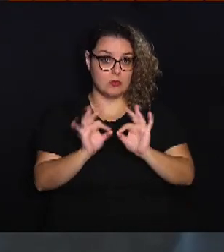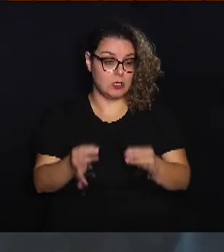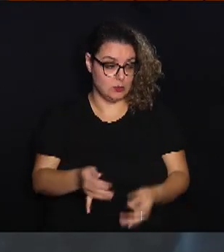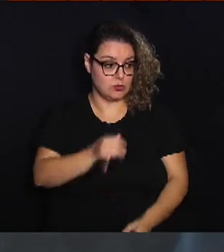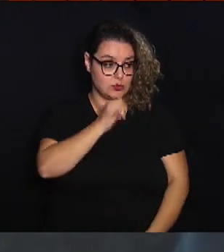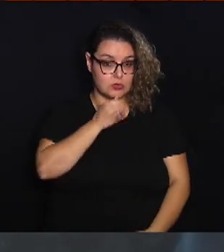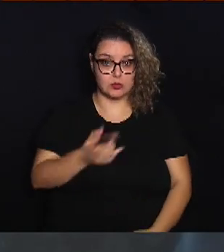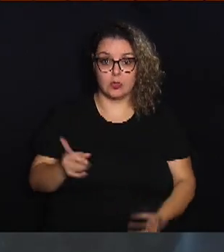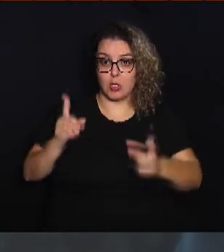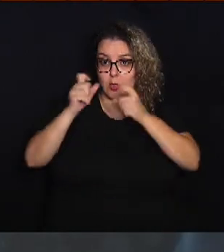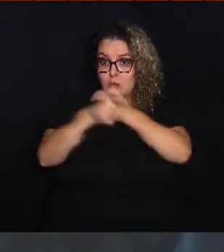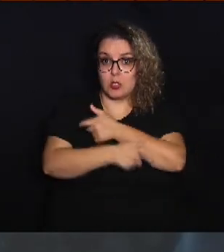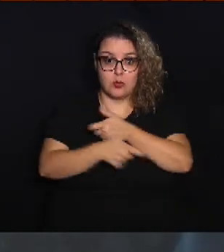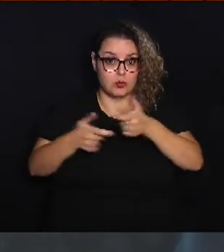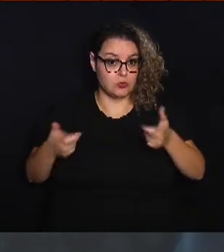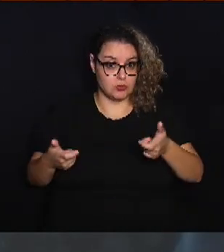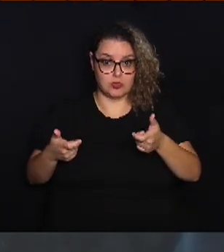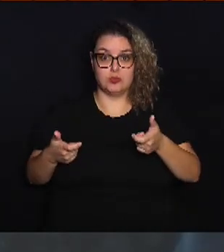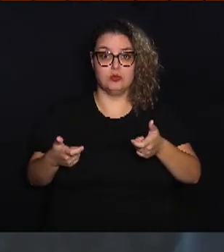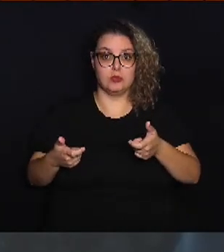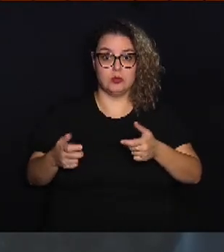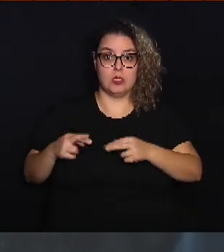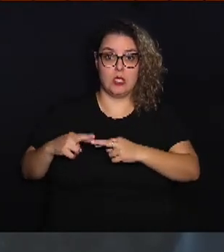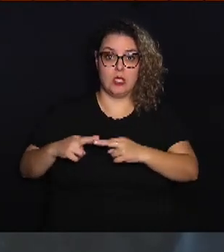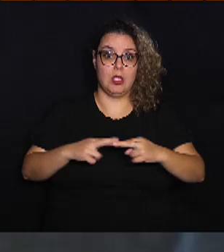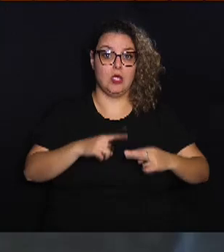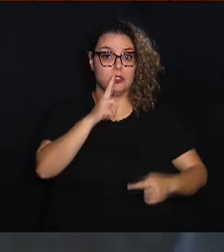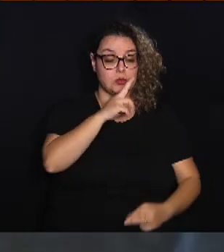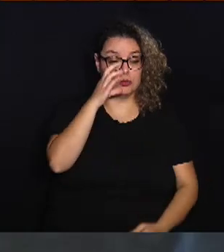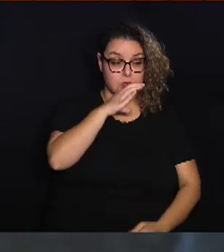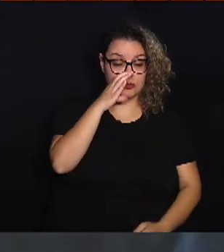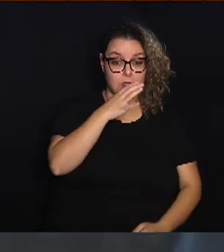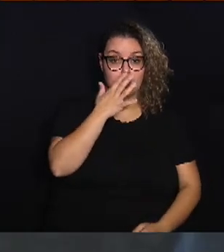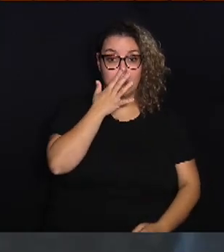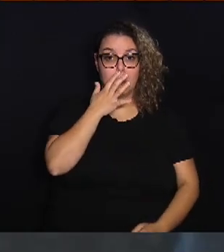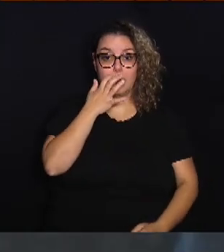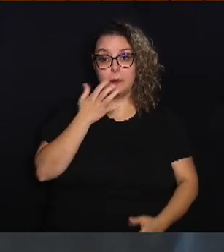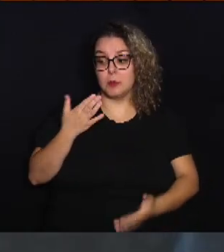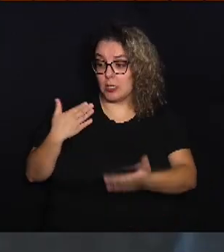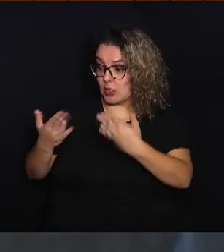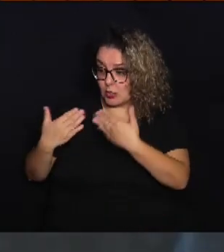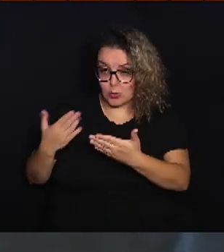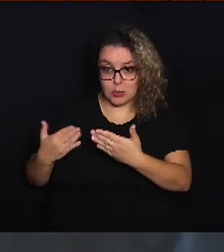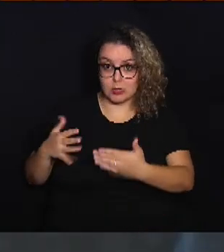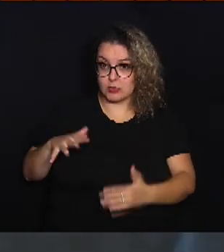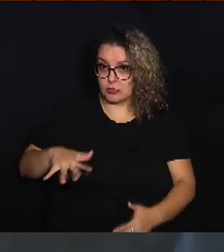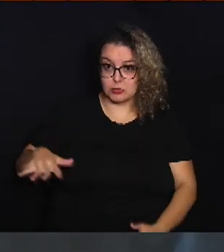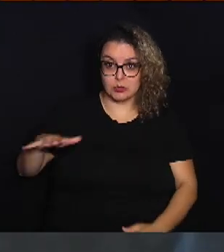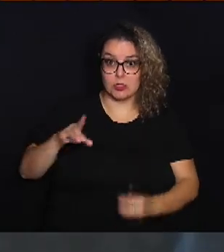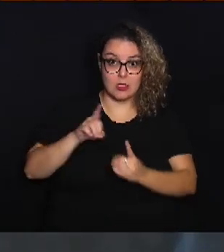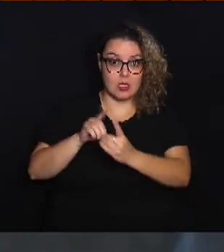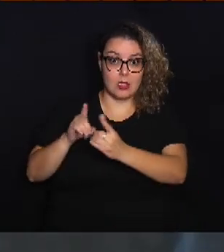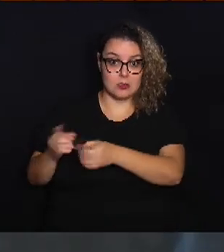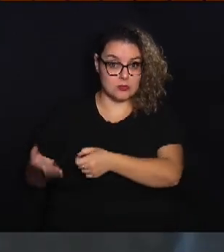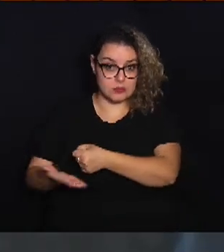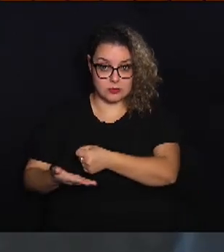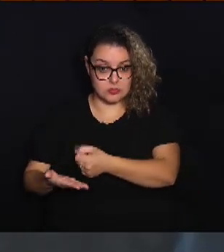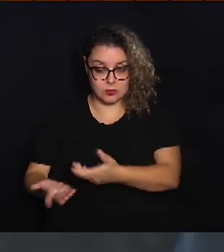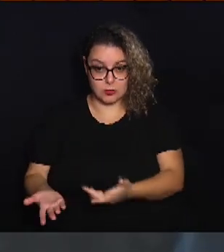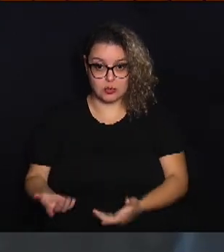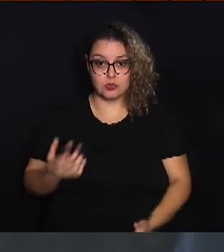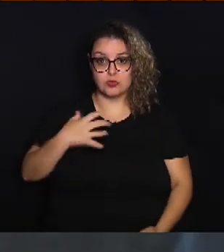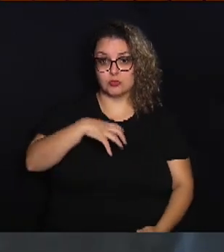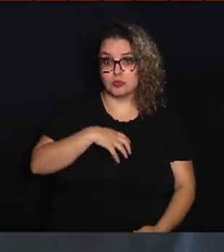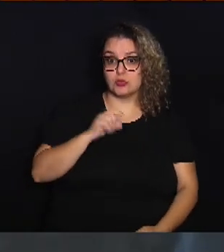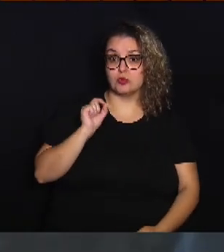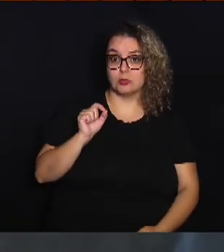uma dificuldade enorme de colocar a rede de urgência e emergência para dialogar com a atenção básica. De modo que